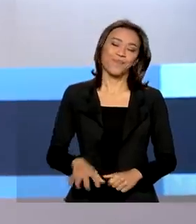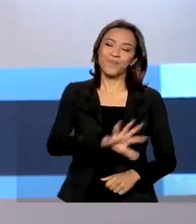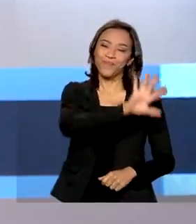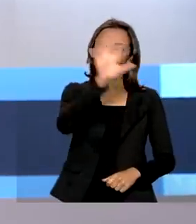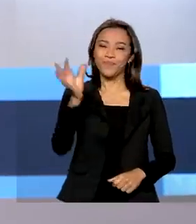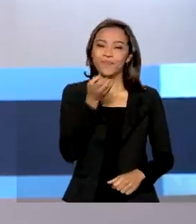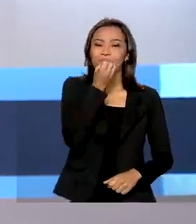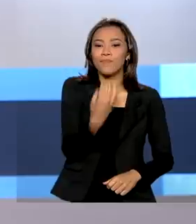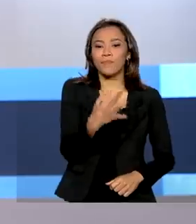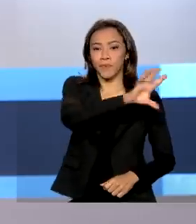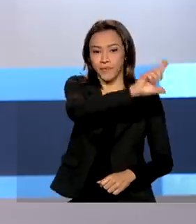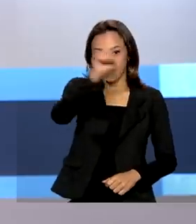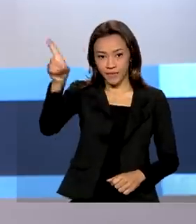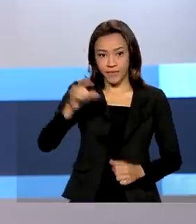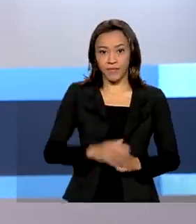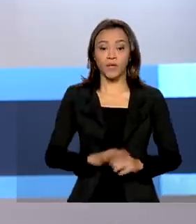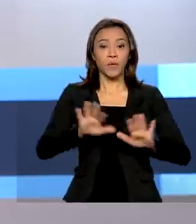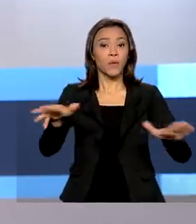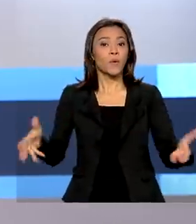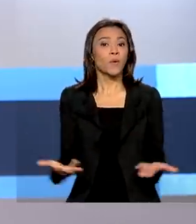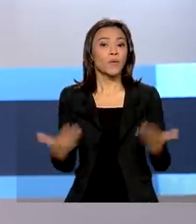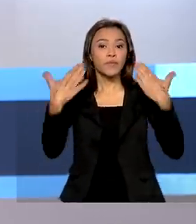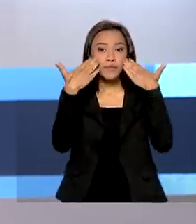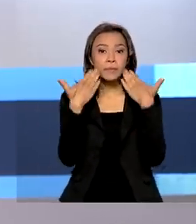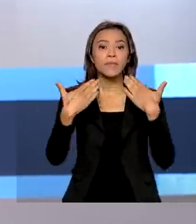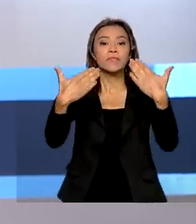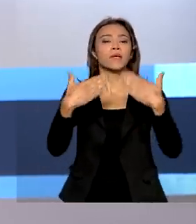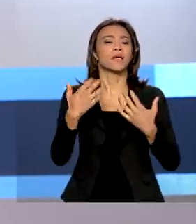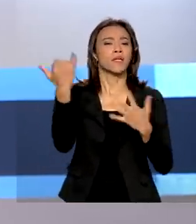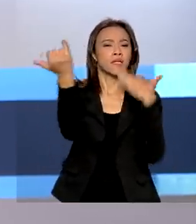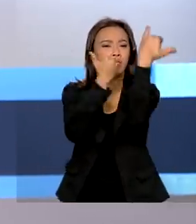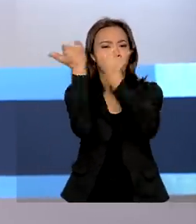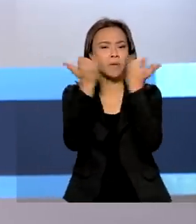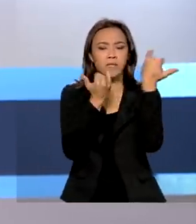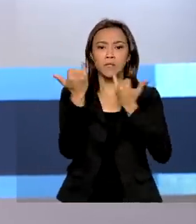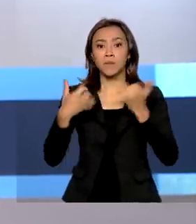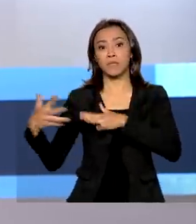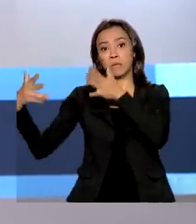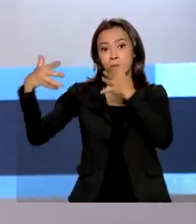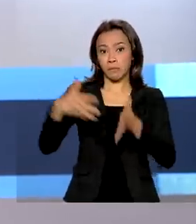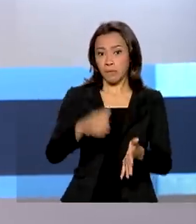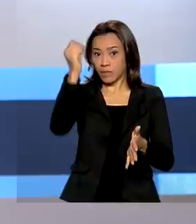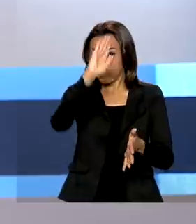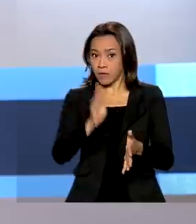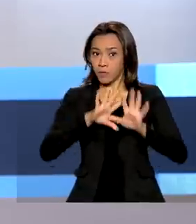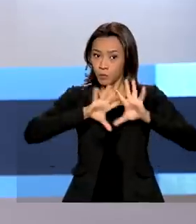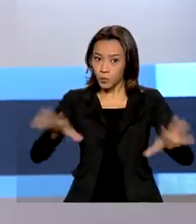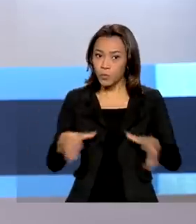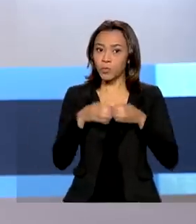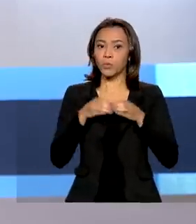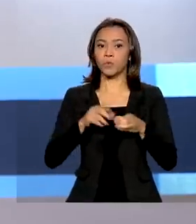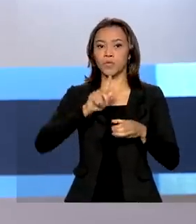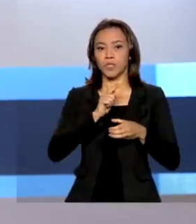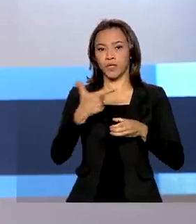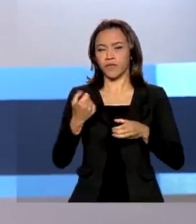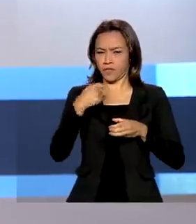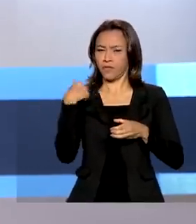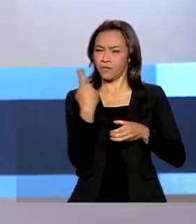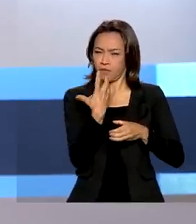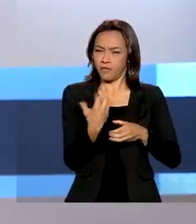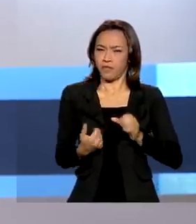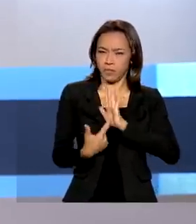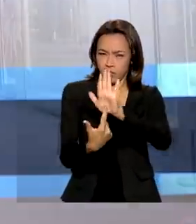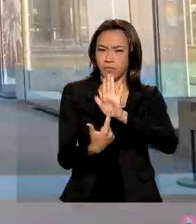Olá, bom dia! Na edição de hoje, as informações da participação do Brasil na cúpula do G20. Vamos mostrar